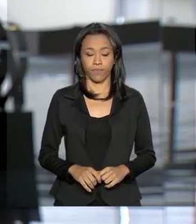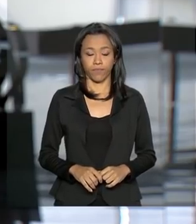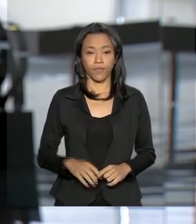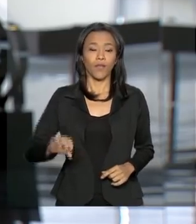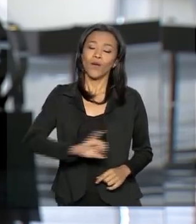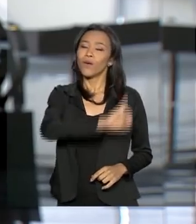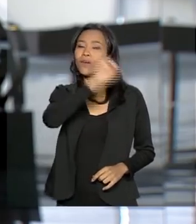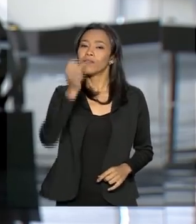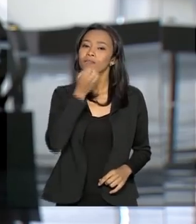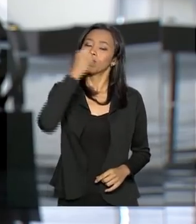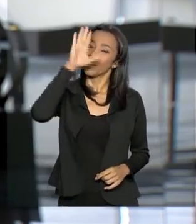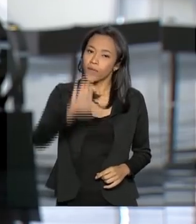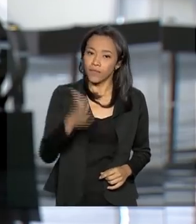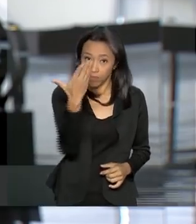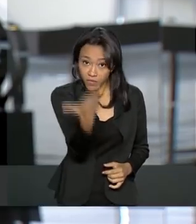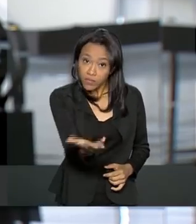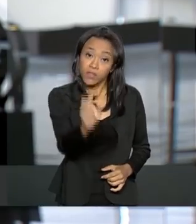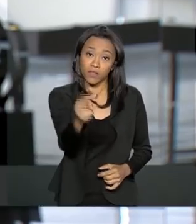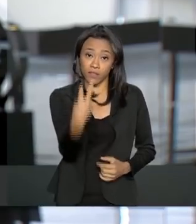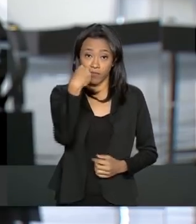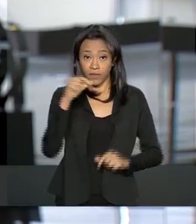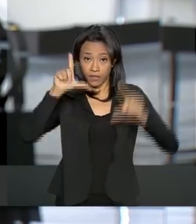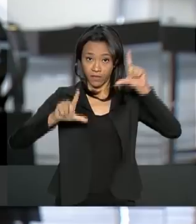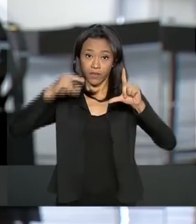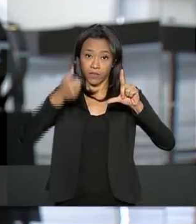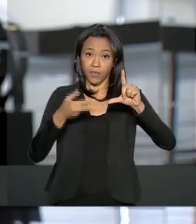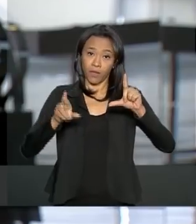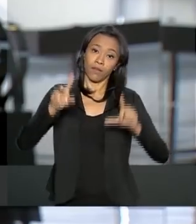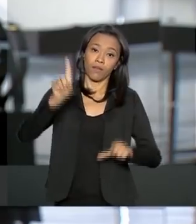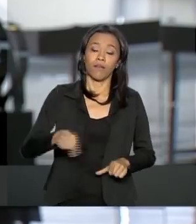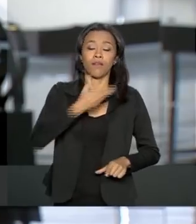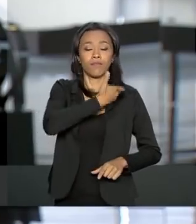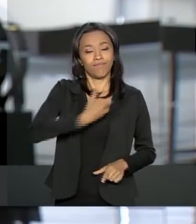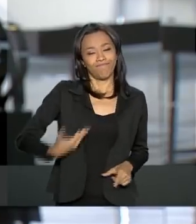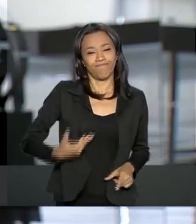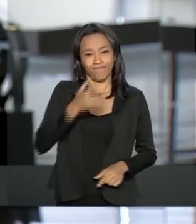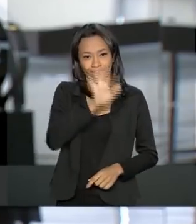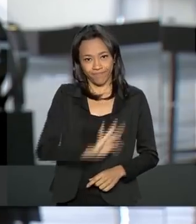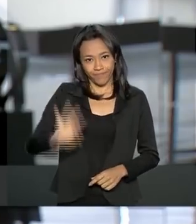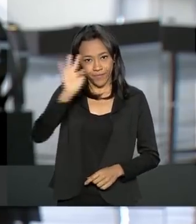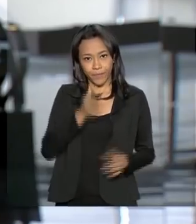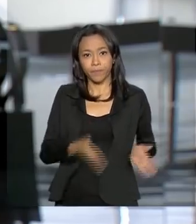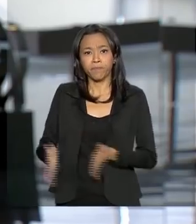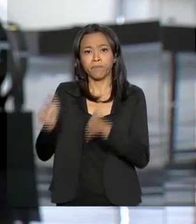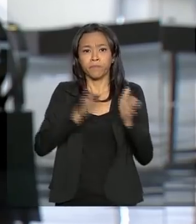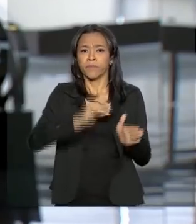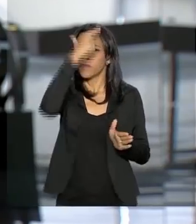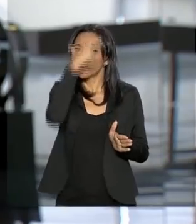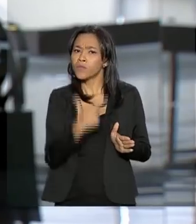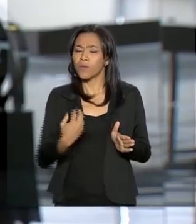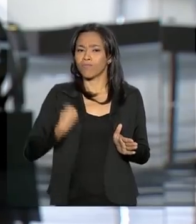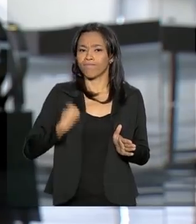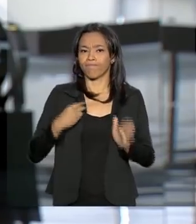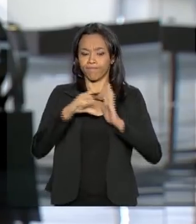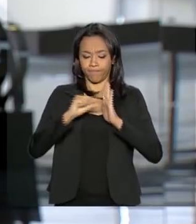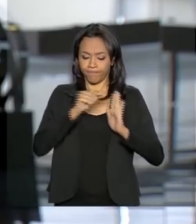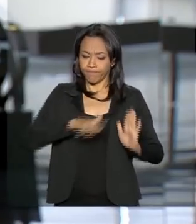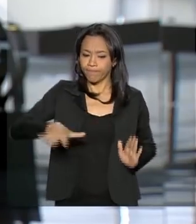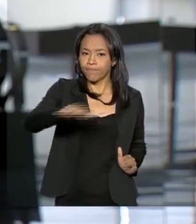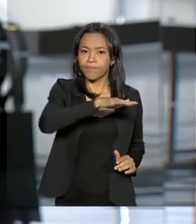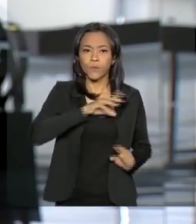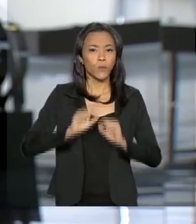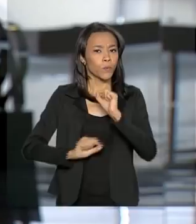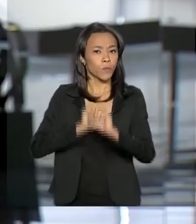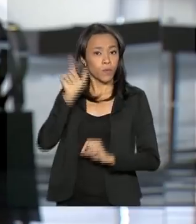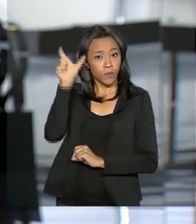Olá, boa tarde para você que acompanha a NBR e TV do Governo Federal. Eu estou no Palácio do Planalto, onde o